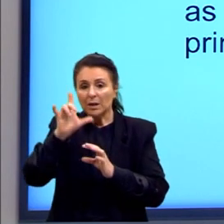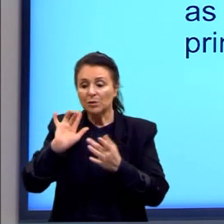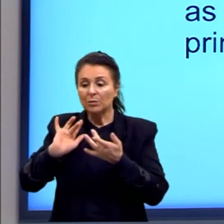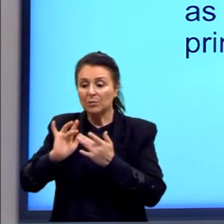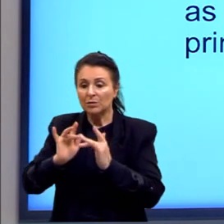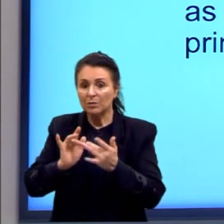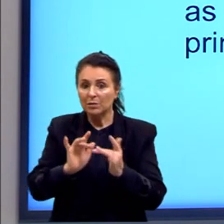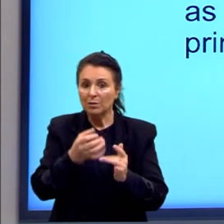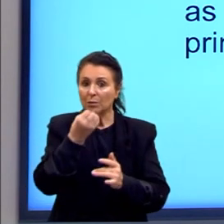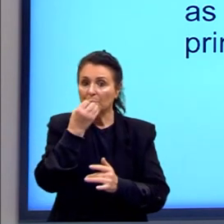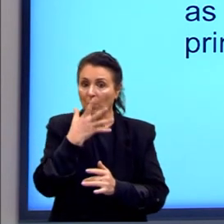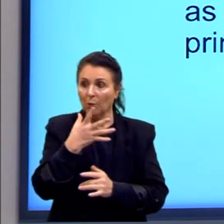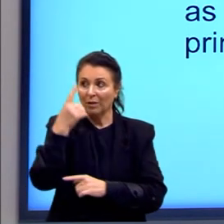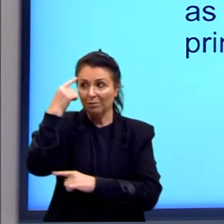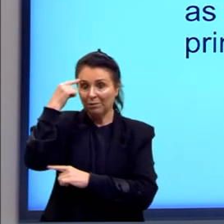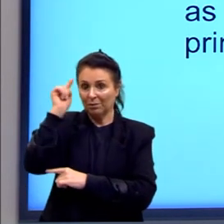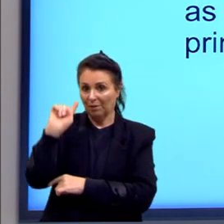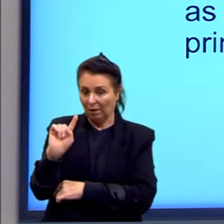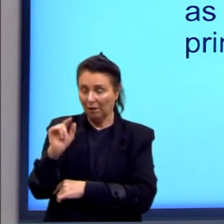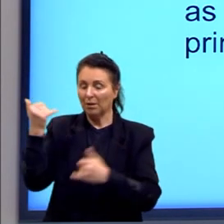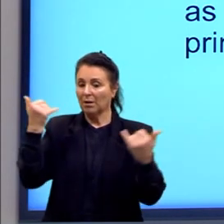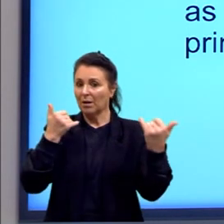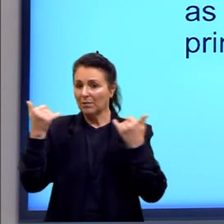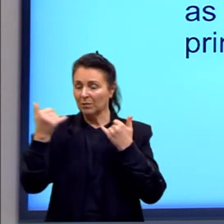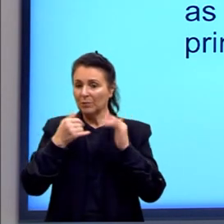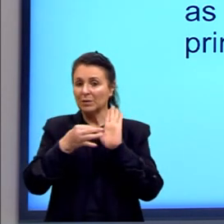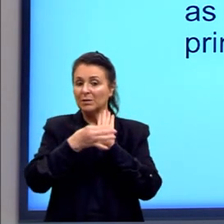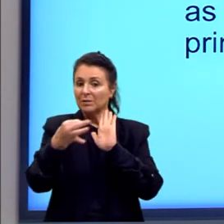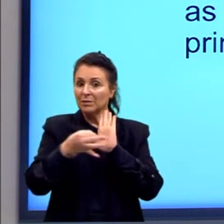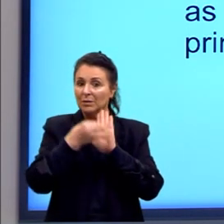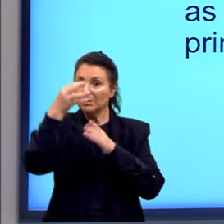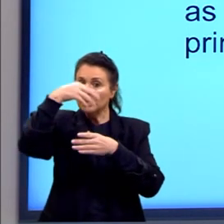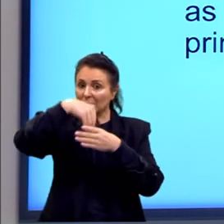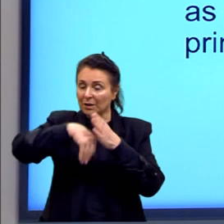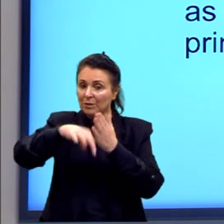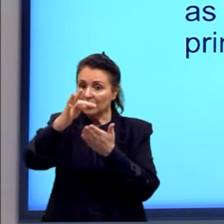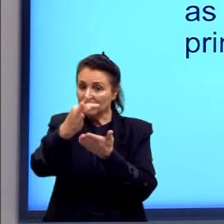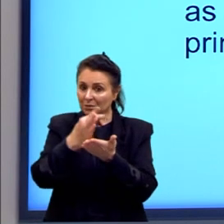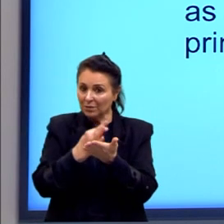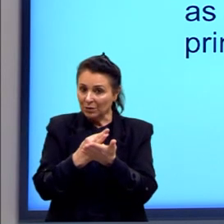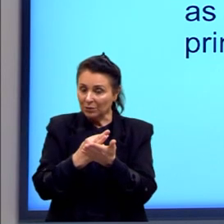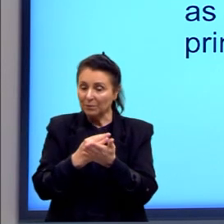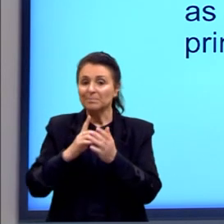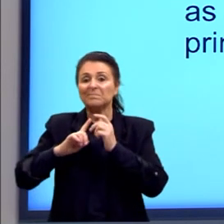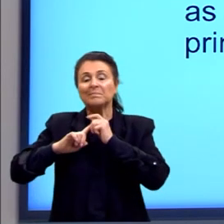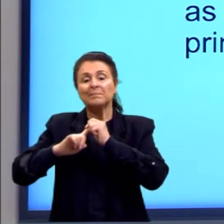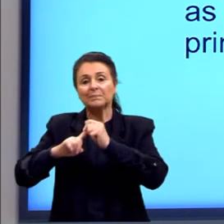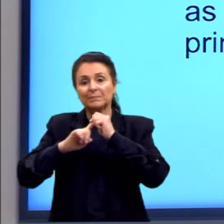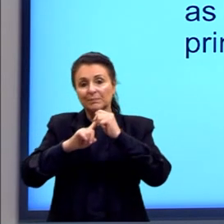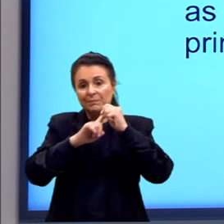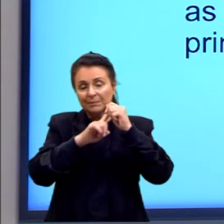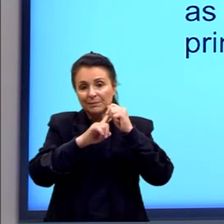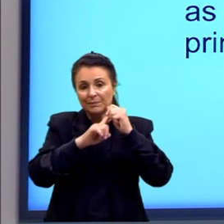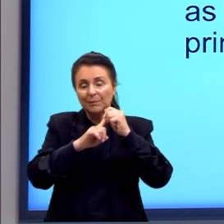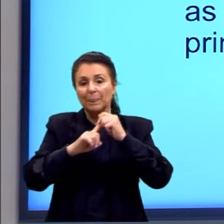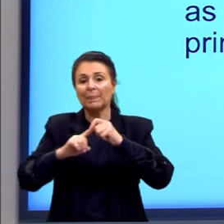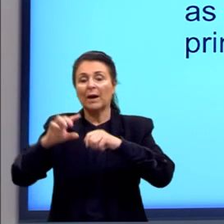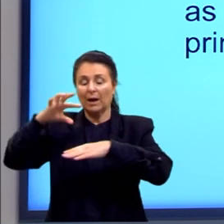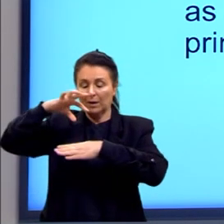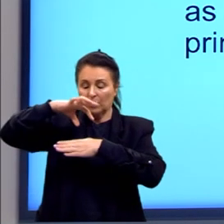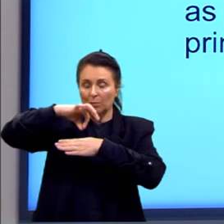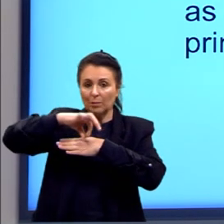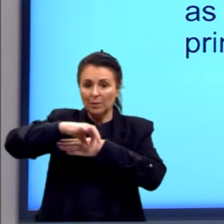ideias e informações e argumentos no interior do texto. E, principalmente, a coerência